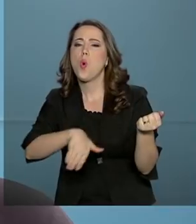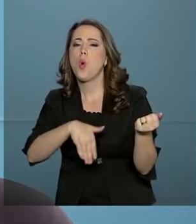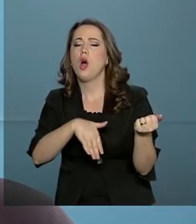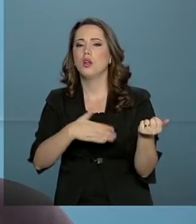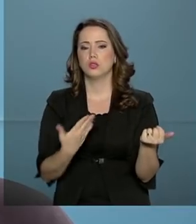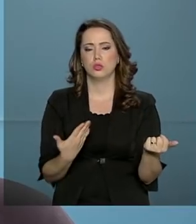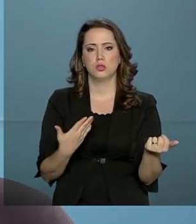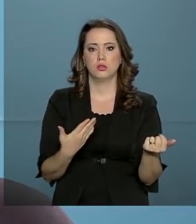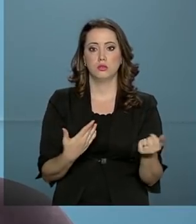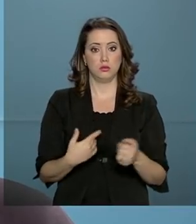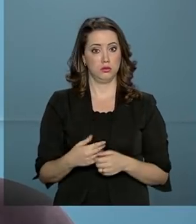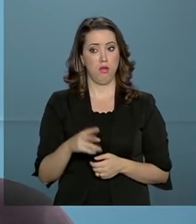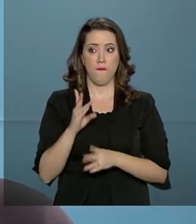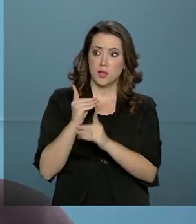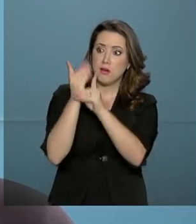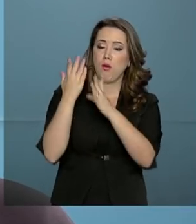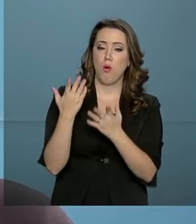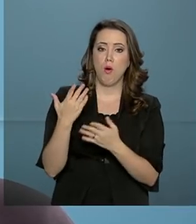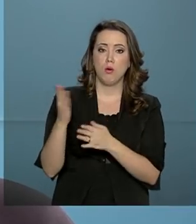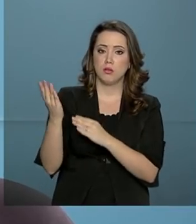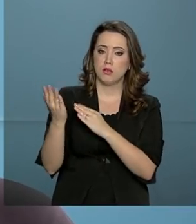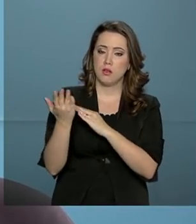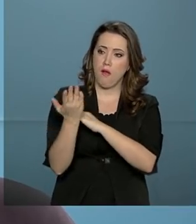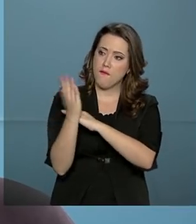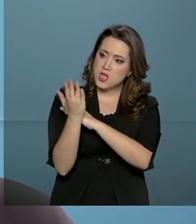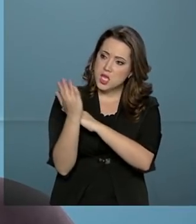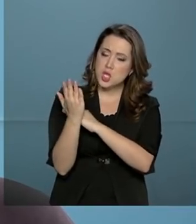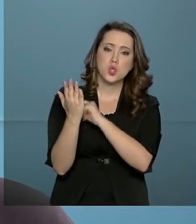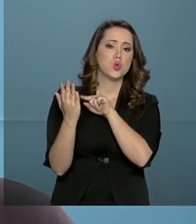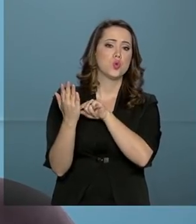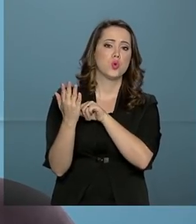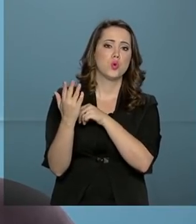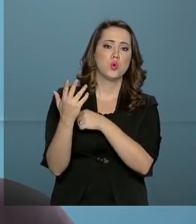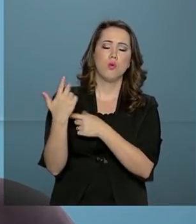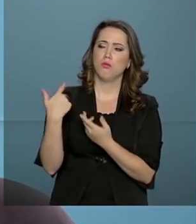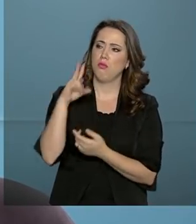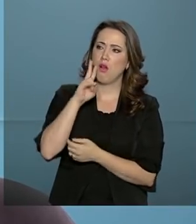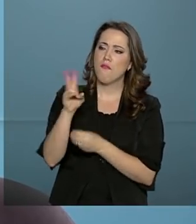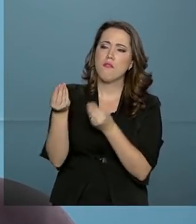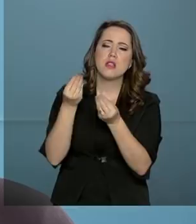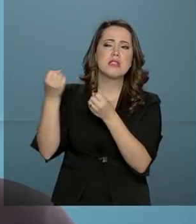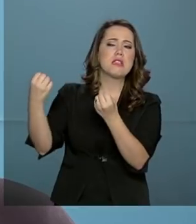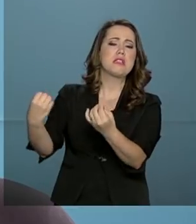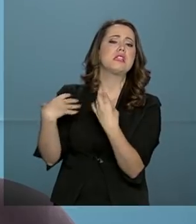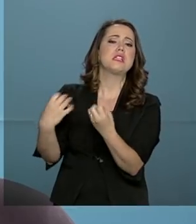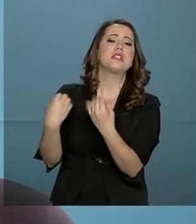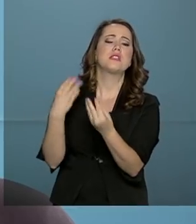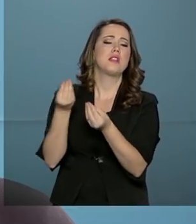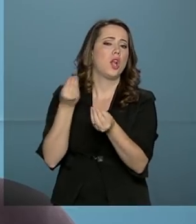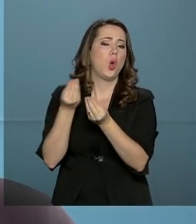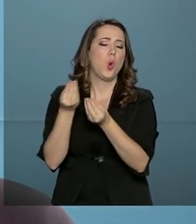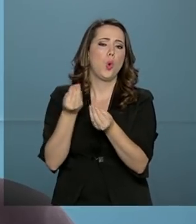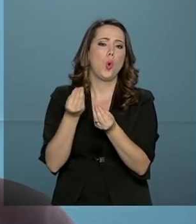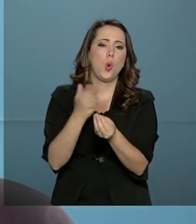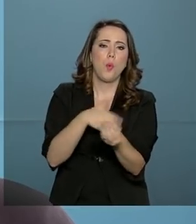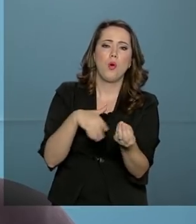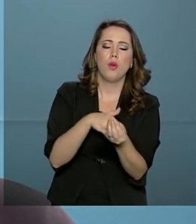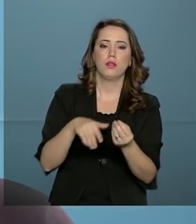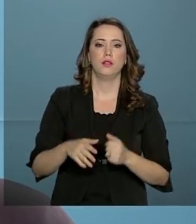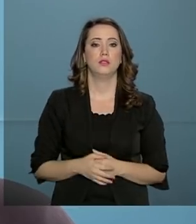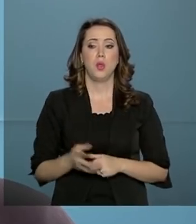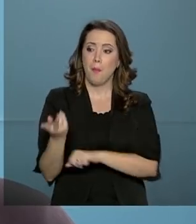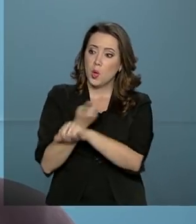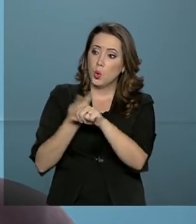vídeos, de imagens ensinando você a se cortar. Se uma criança colocar no Google agora, uma pesquisa, uma busca, como me enforcar,